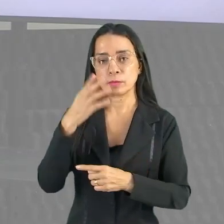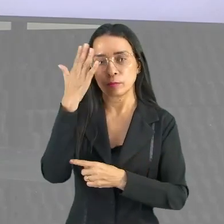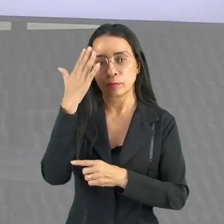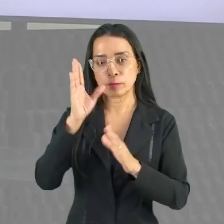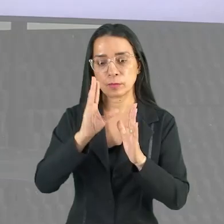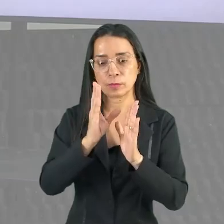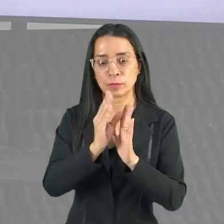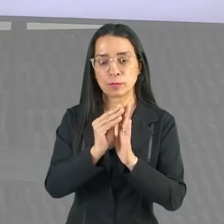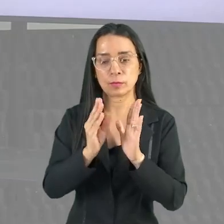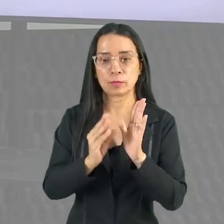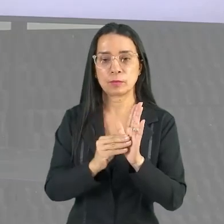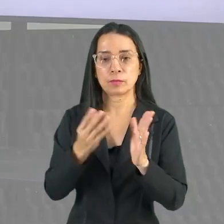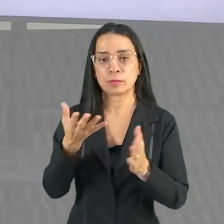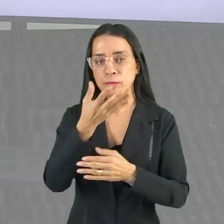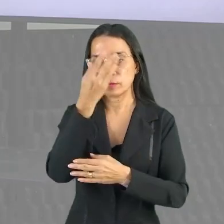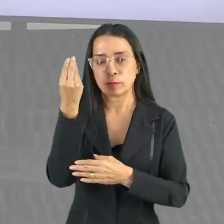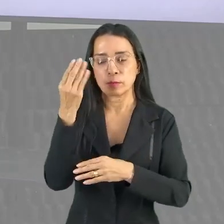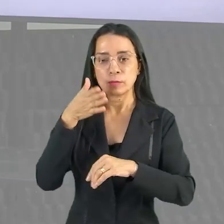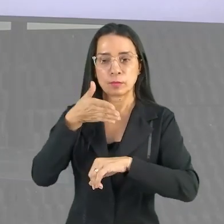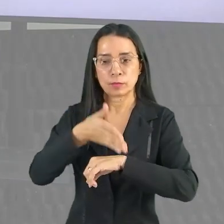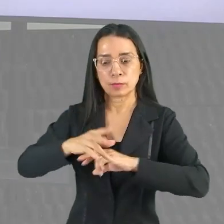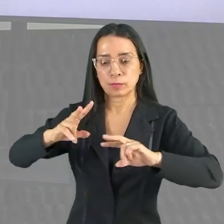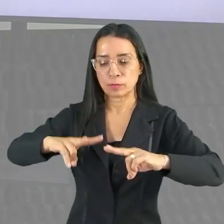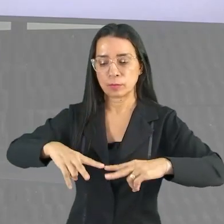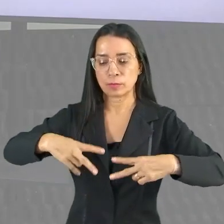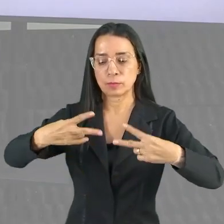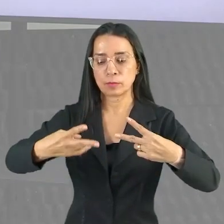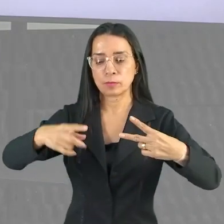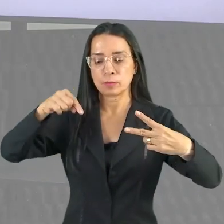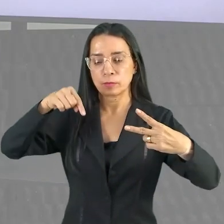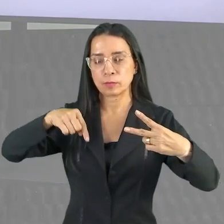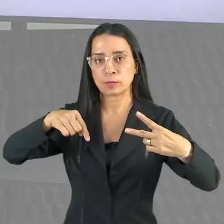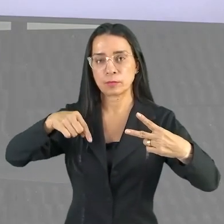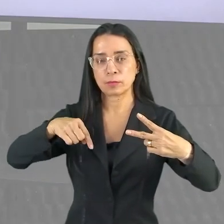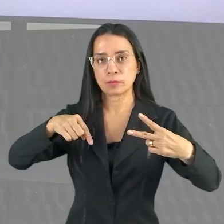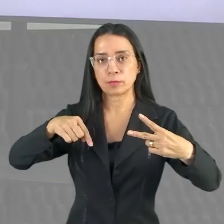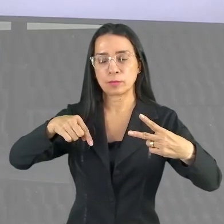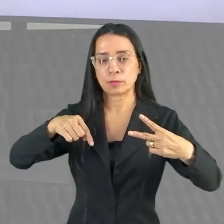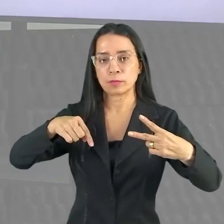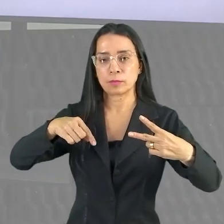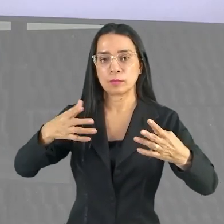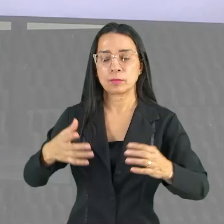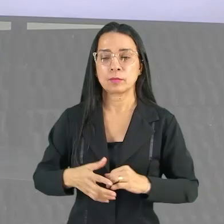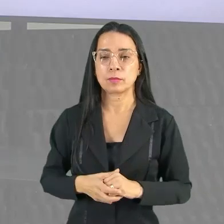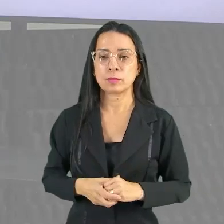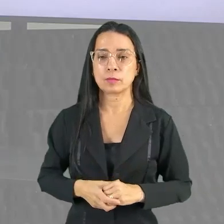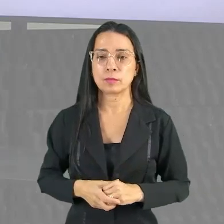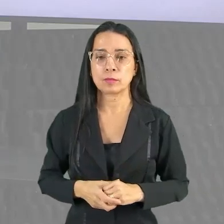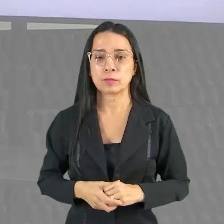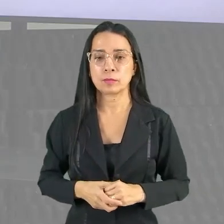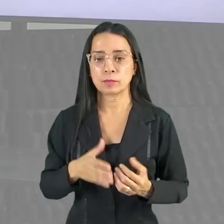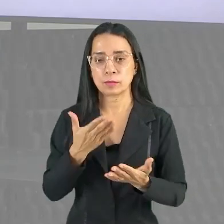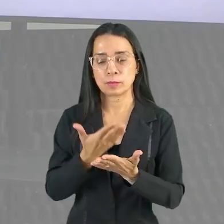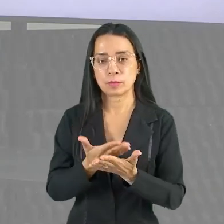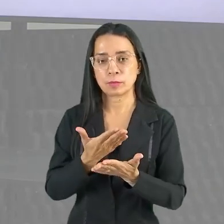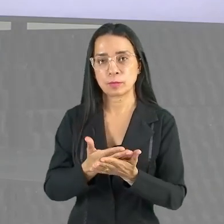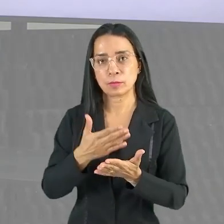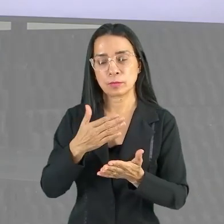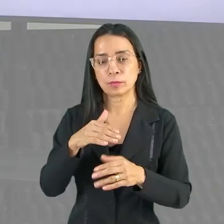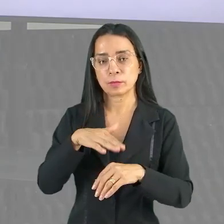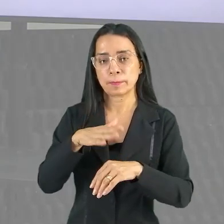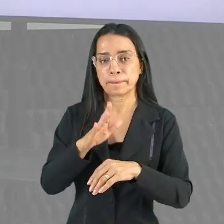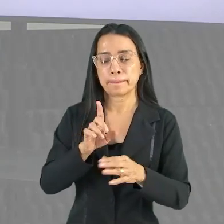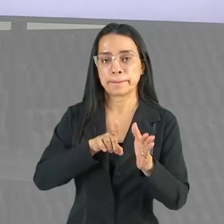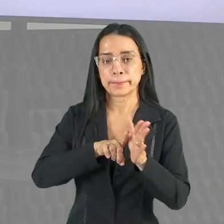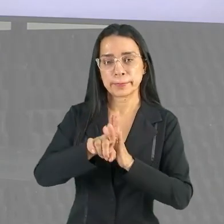conteúdo. Não esqueçam de acessar o link aí embaixo, tá? Para estudarem mais questões,